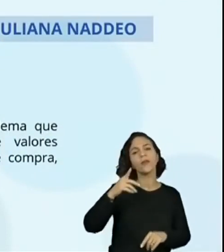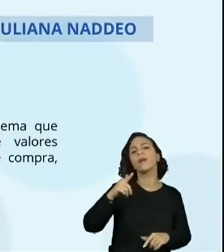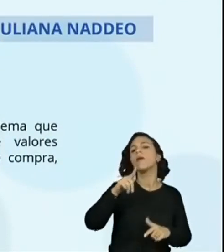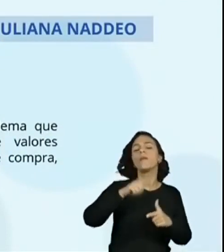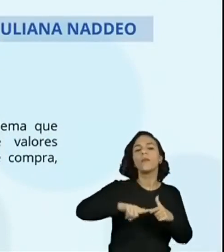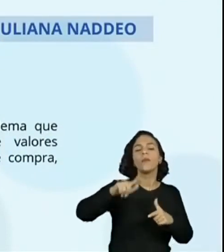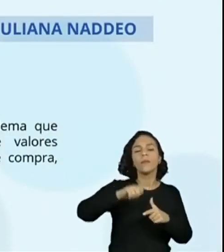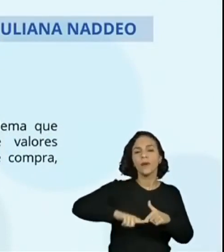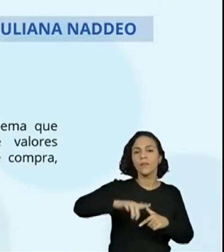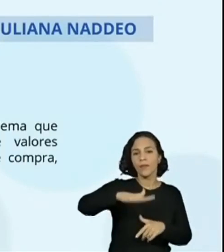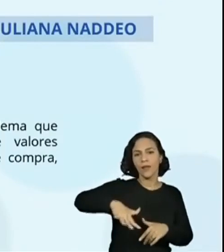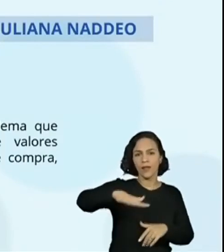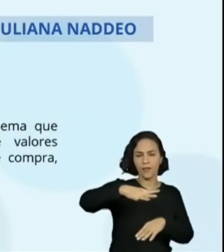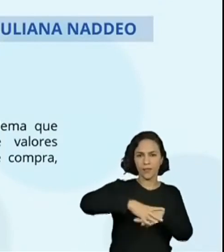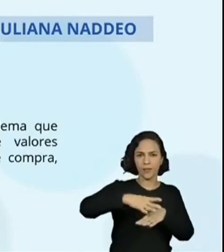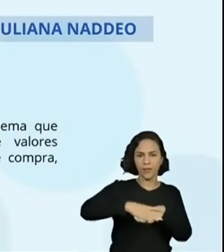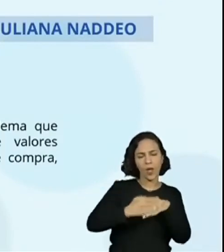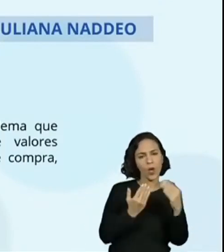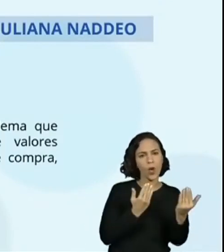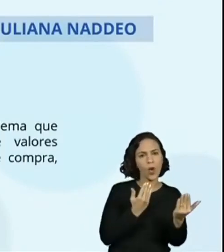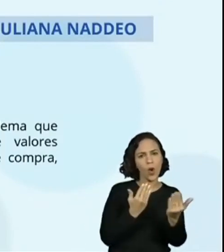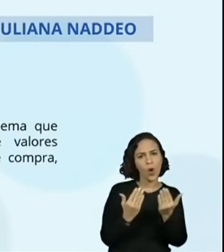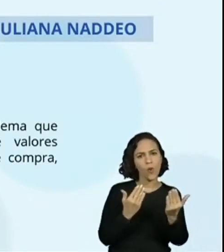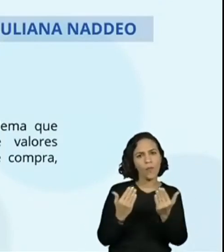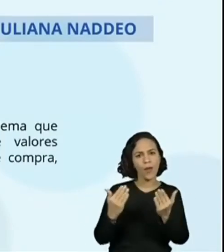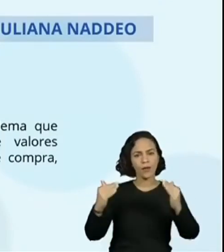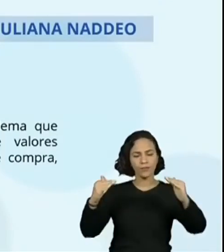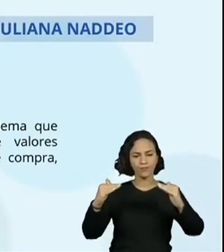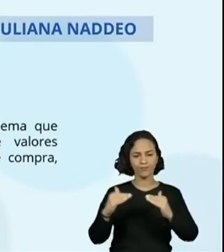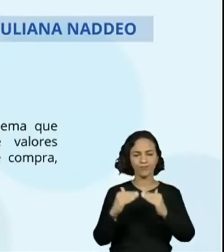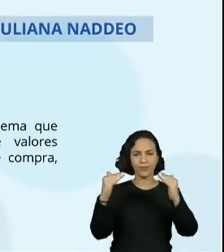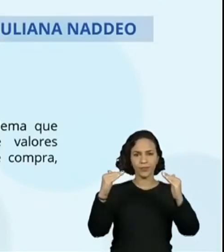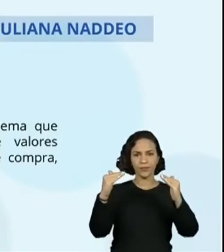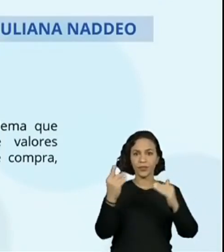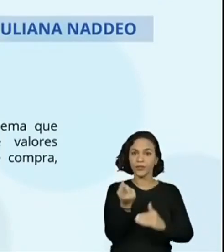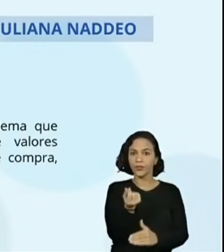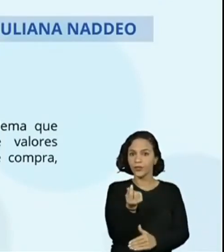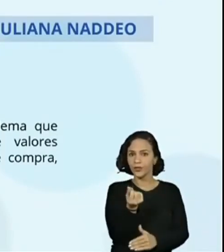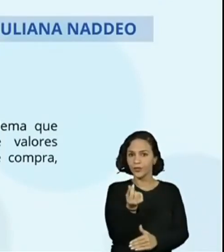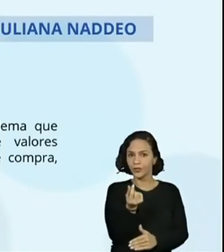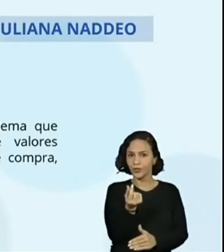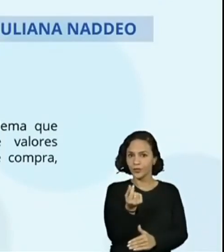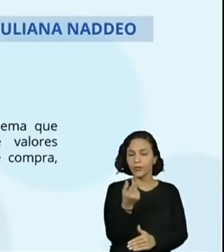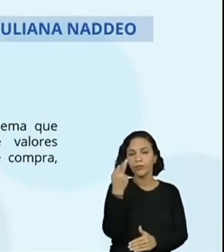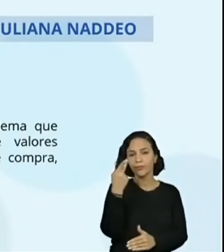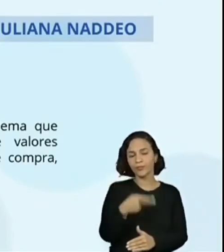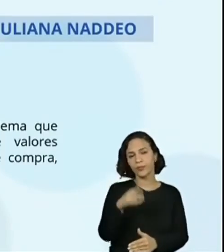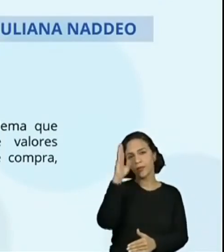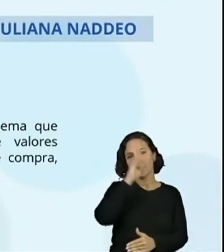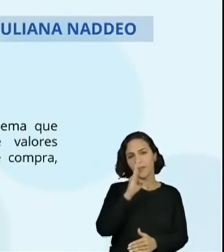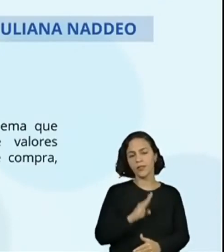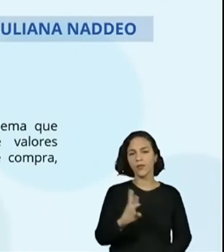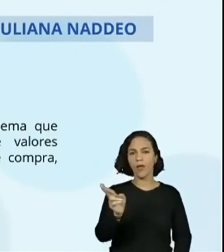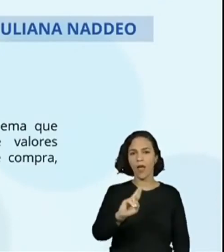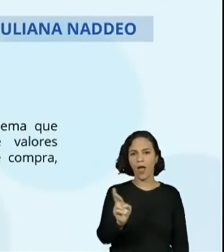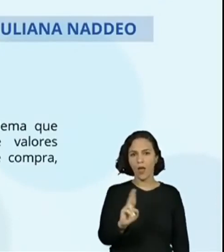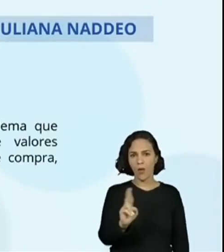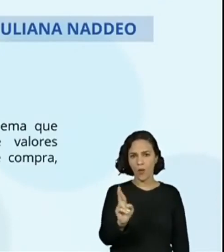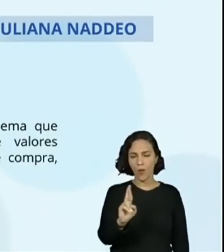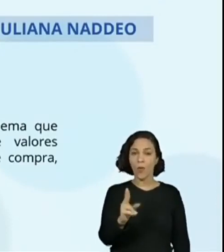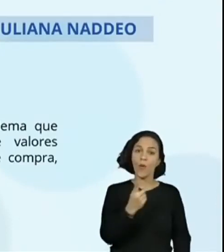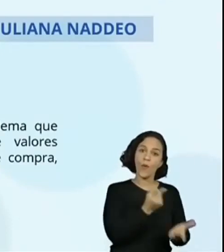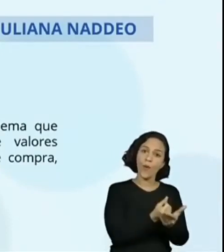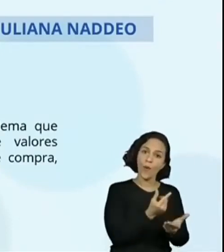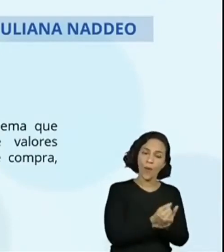que envolvam a comparação e a equivalência de valores monetários do sistema brasileiro em situações de